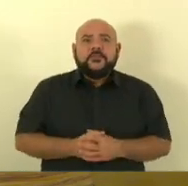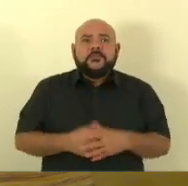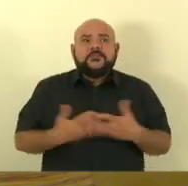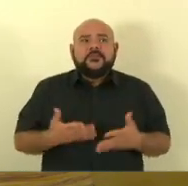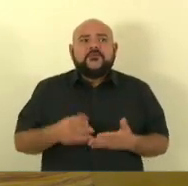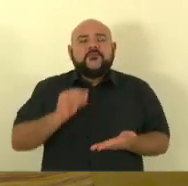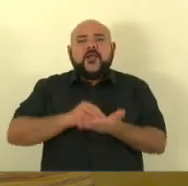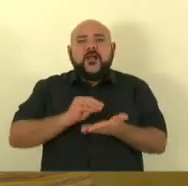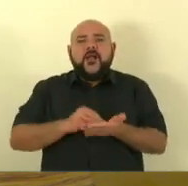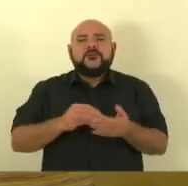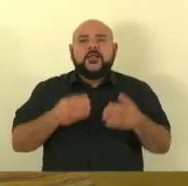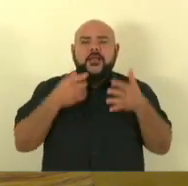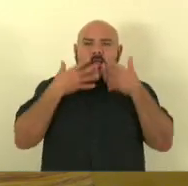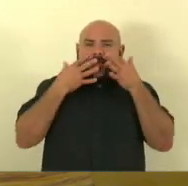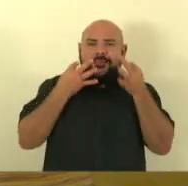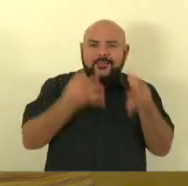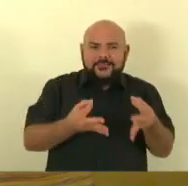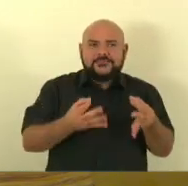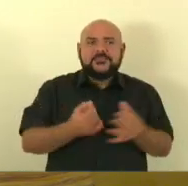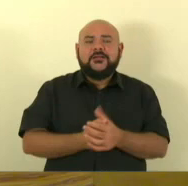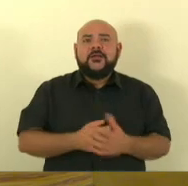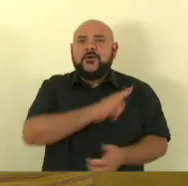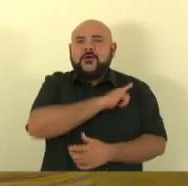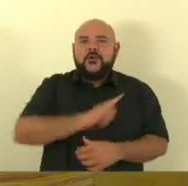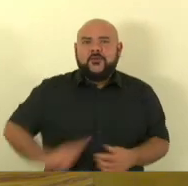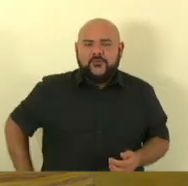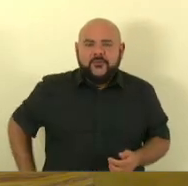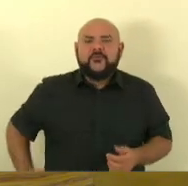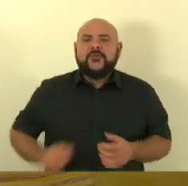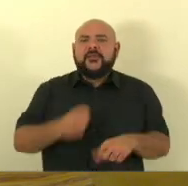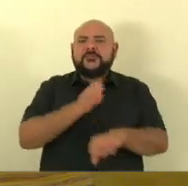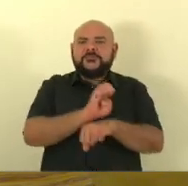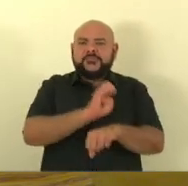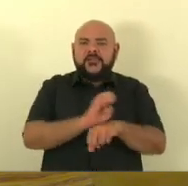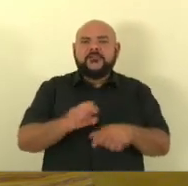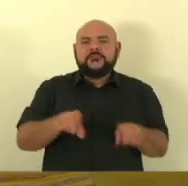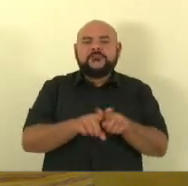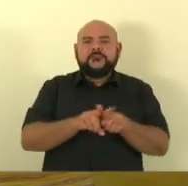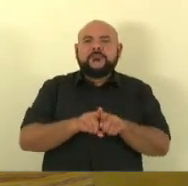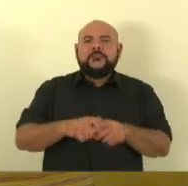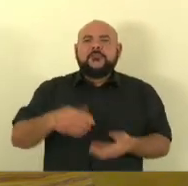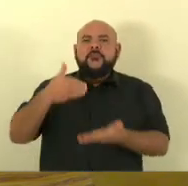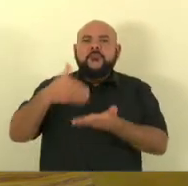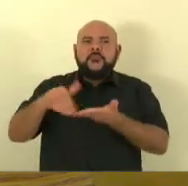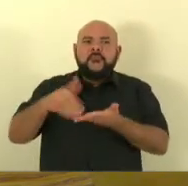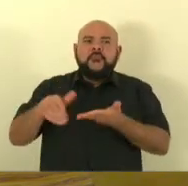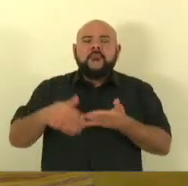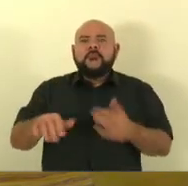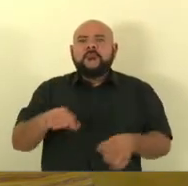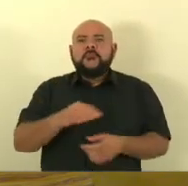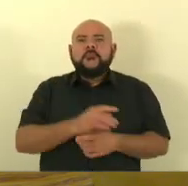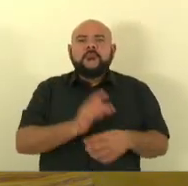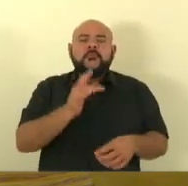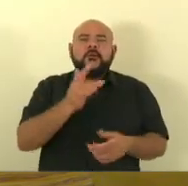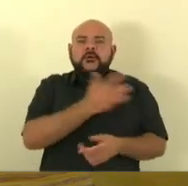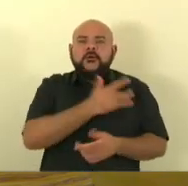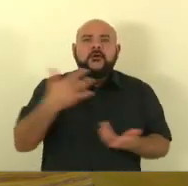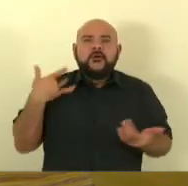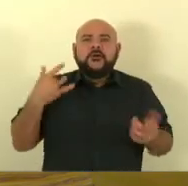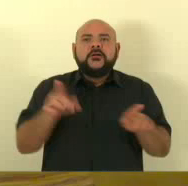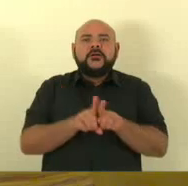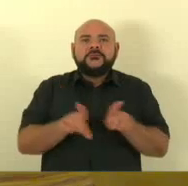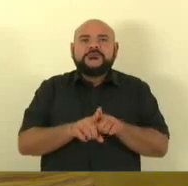tanto do Governo do Estado do Espírito Santo, da Secretaria de Saúde, para que dê definitivamente uma